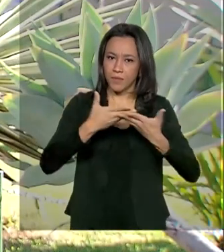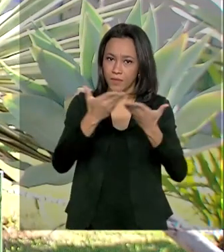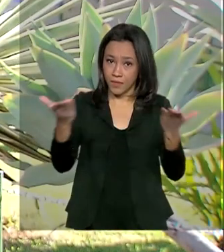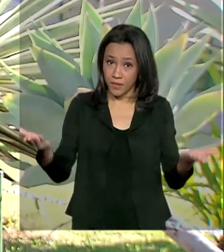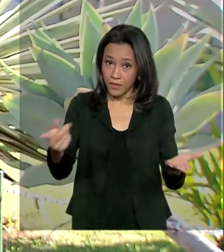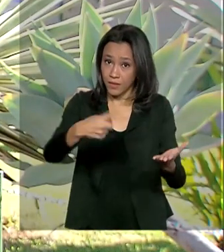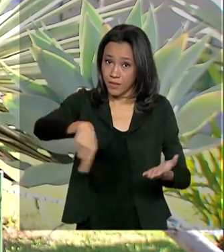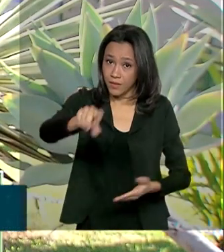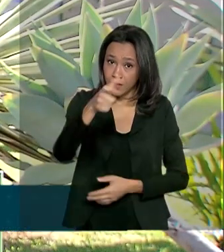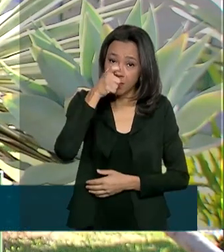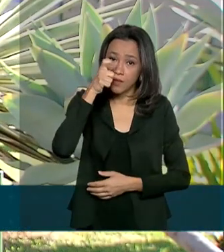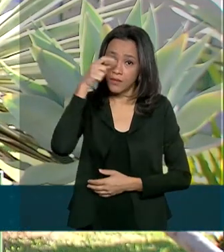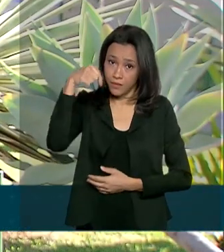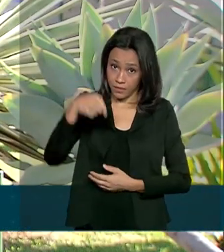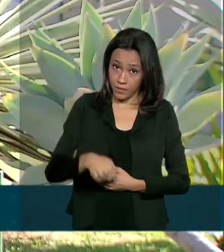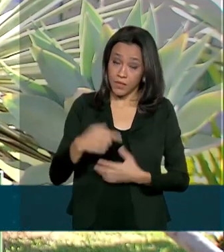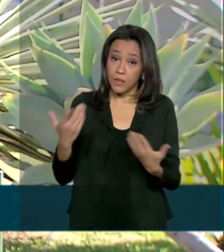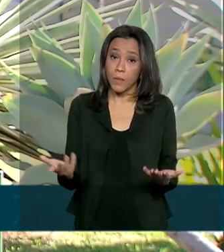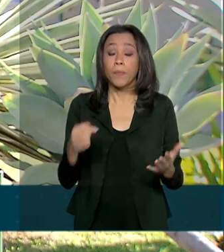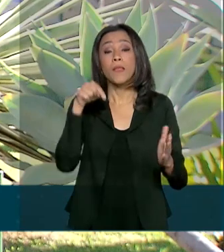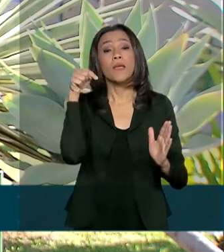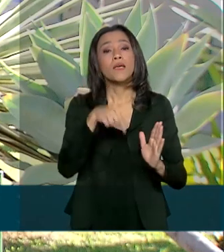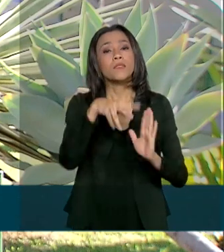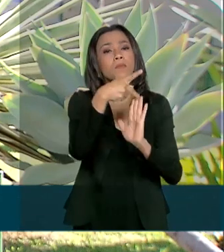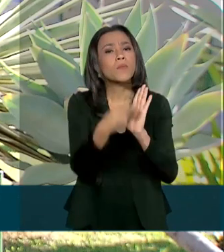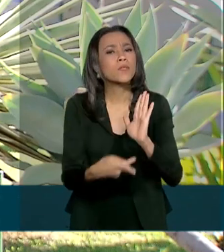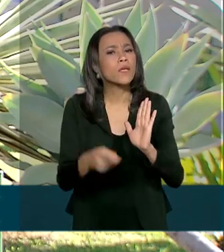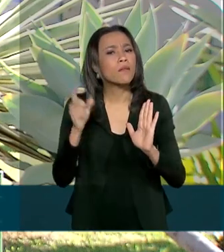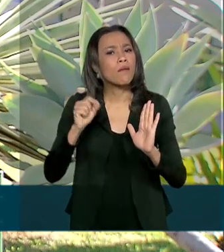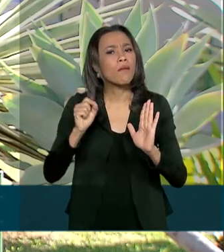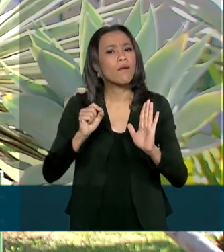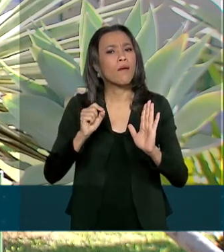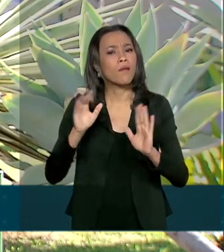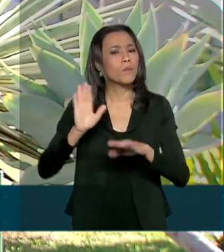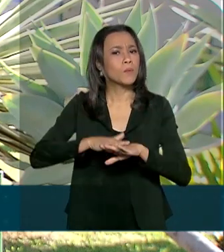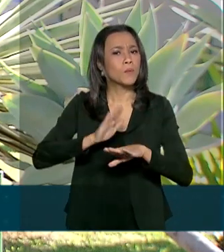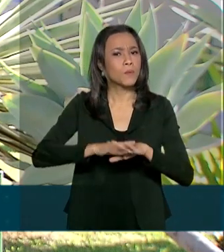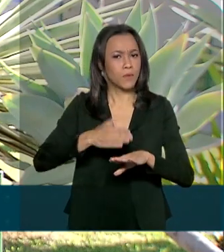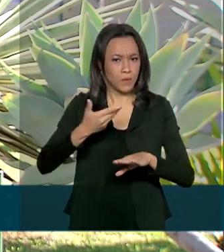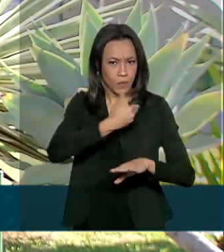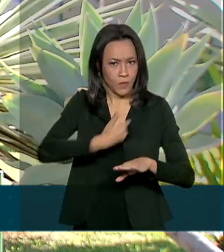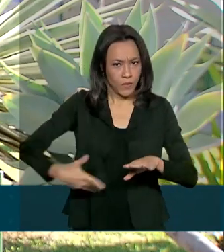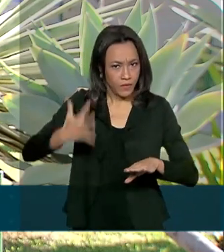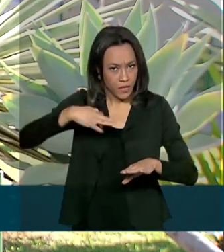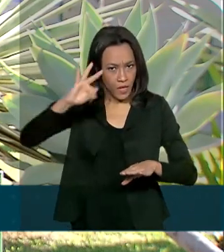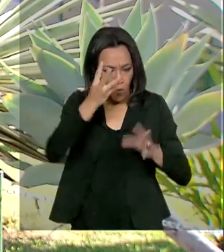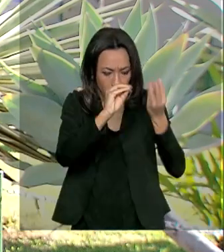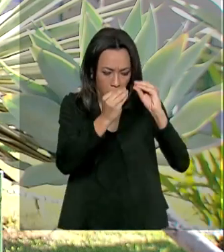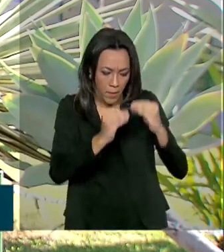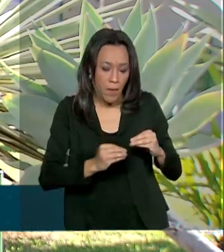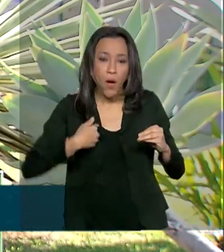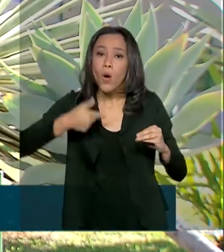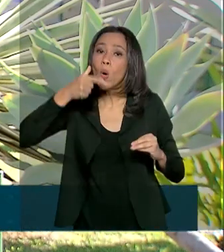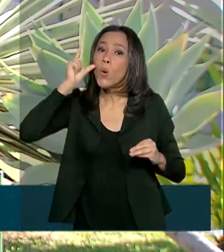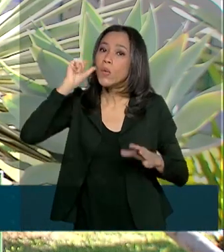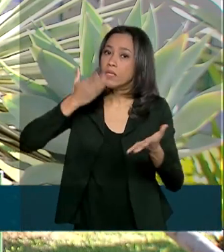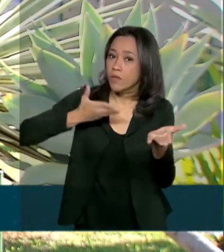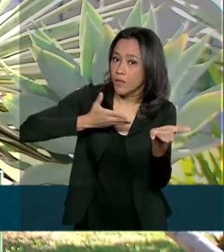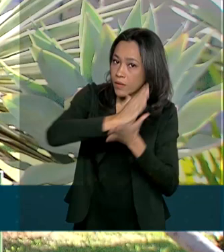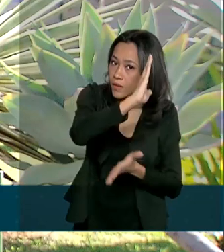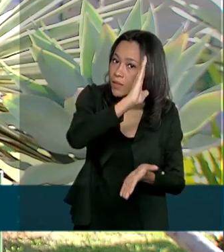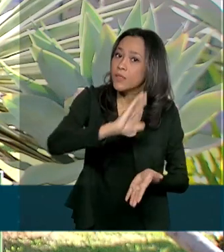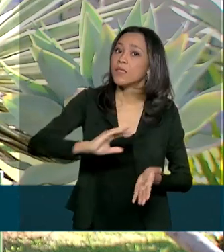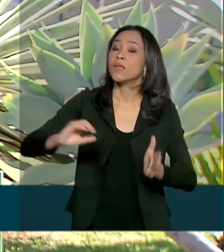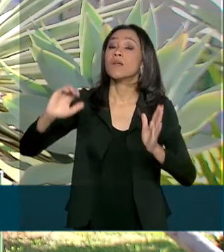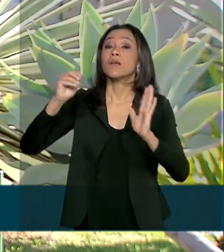todos que nos acompanham. Olha, esse projeto que é de iniciativa do governo federal, ele foi aprovado ontem, né? Como você disse, pelo Senado